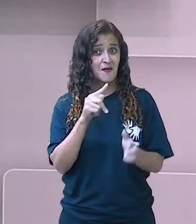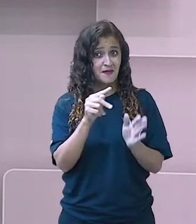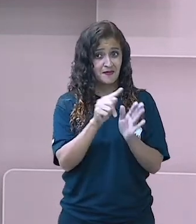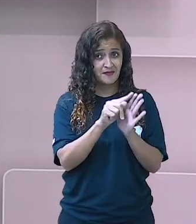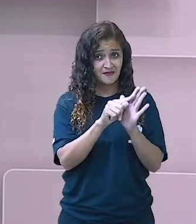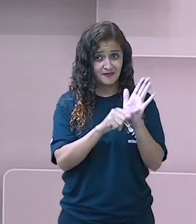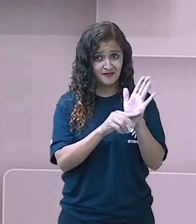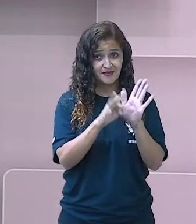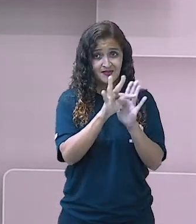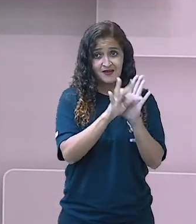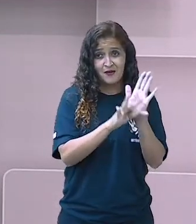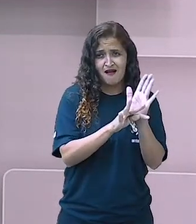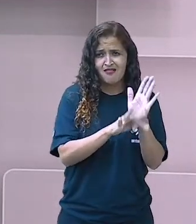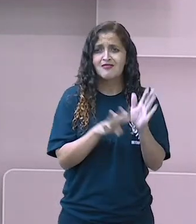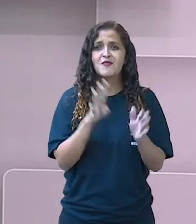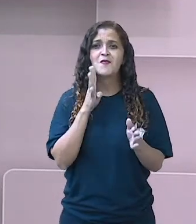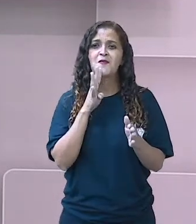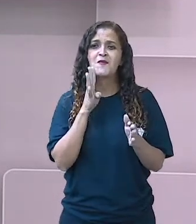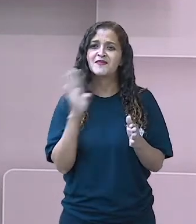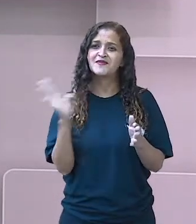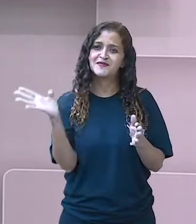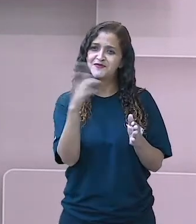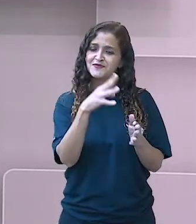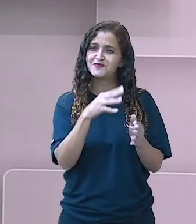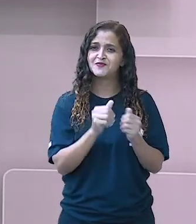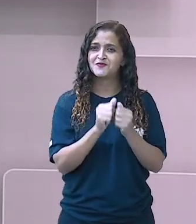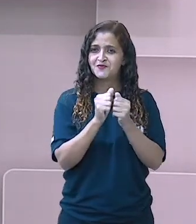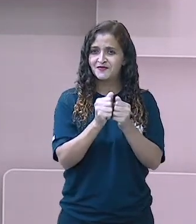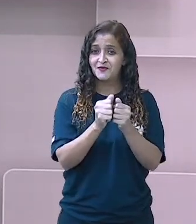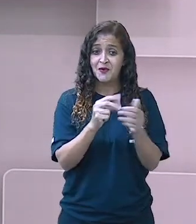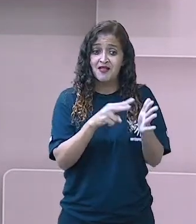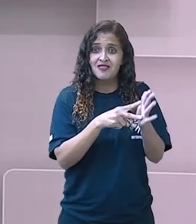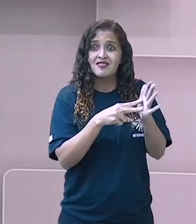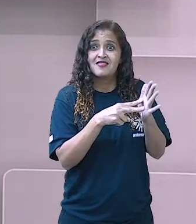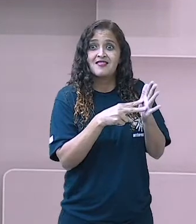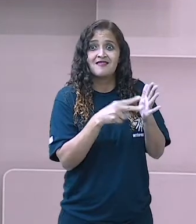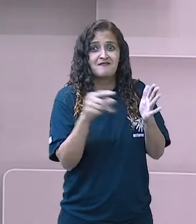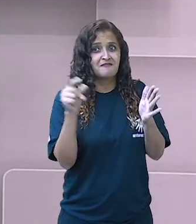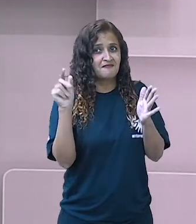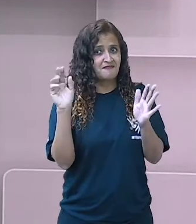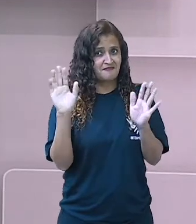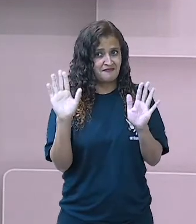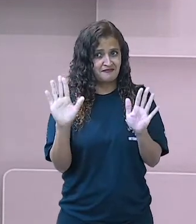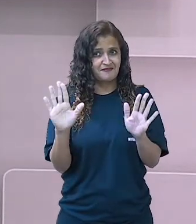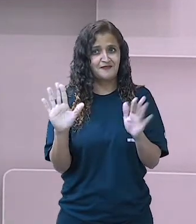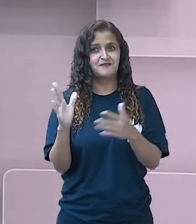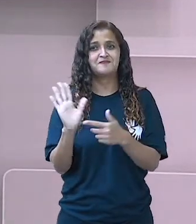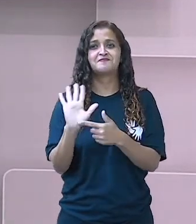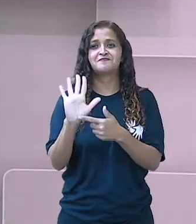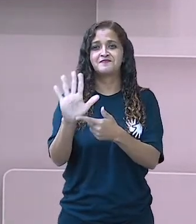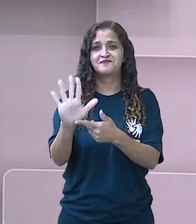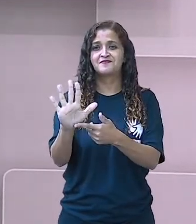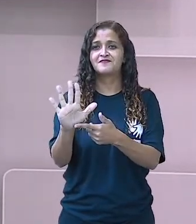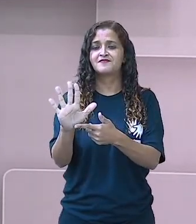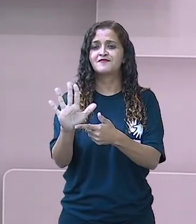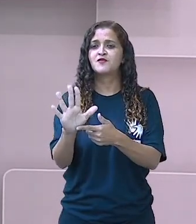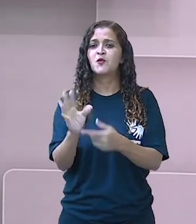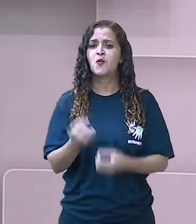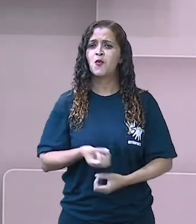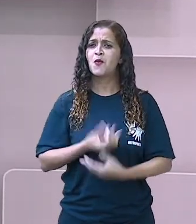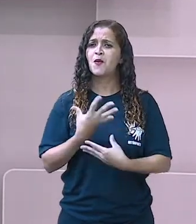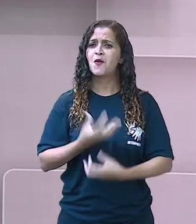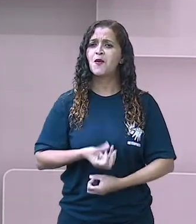textual muito legal. Vamos ver com a gente o que que significa esse texto poema. O que é um